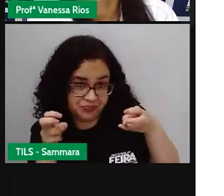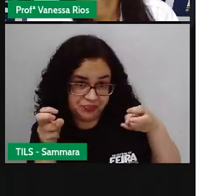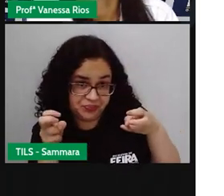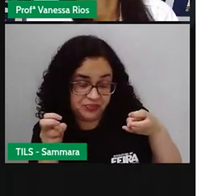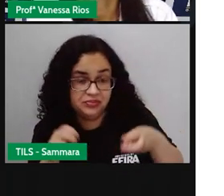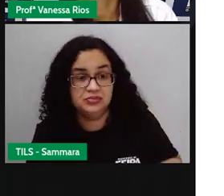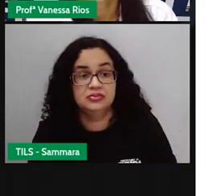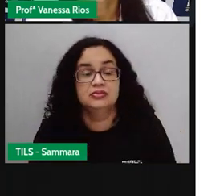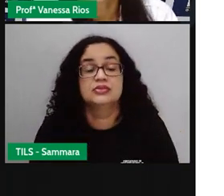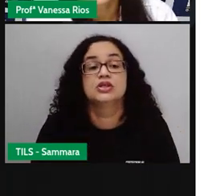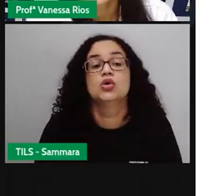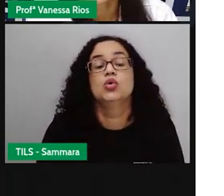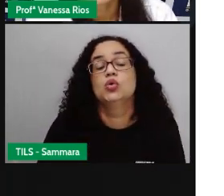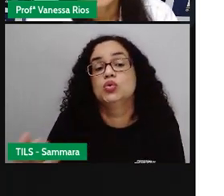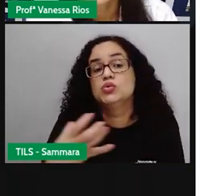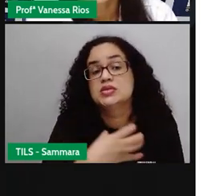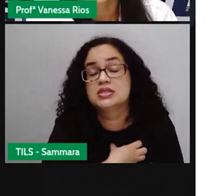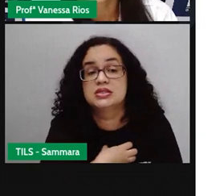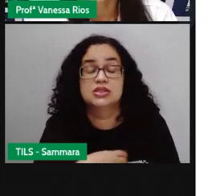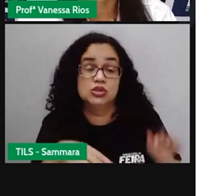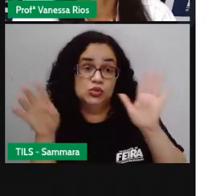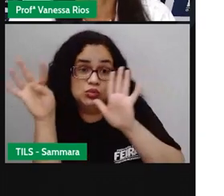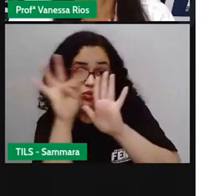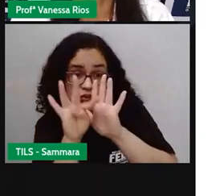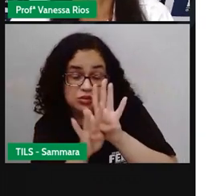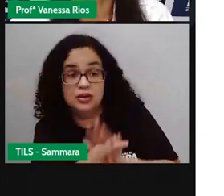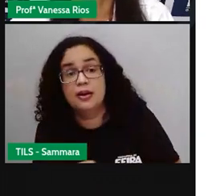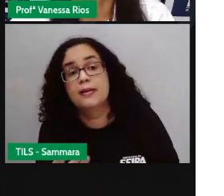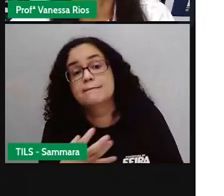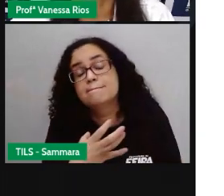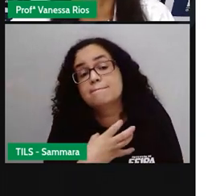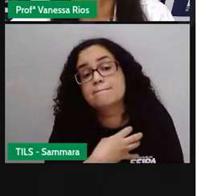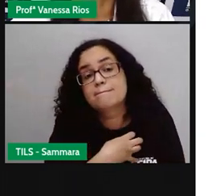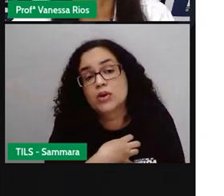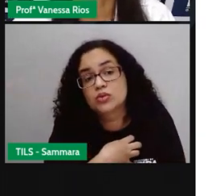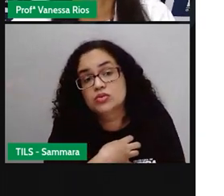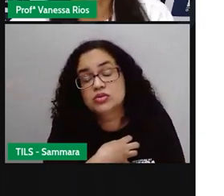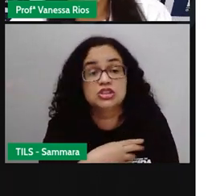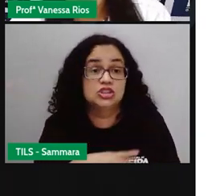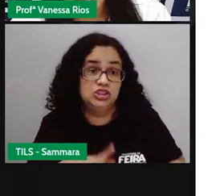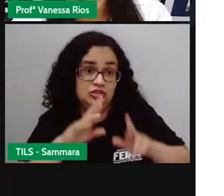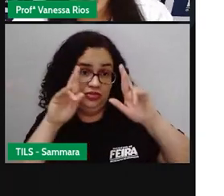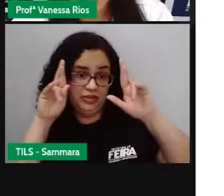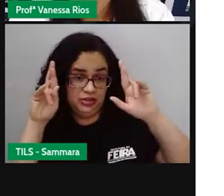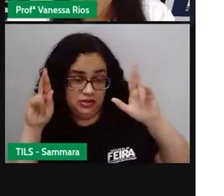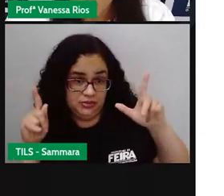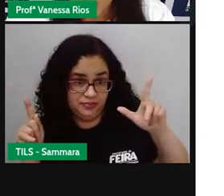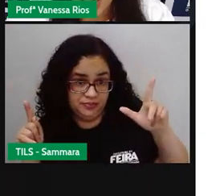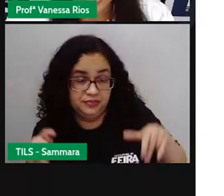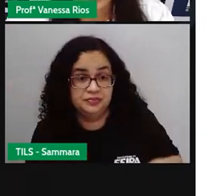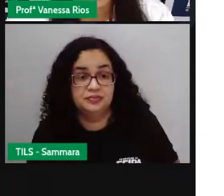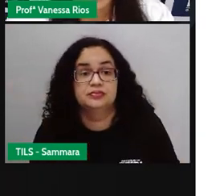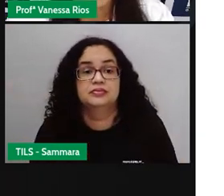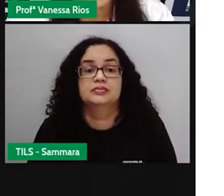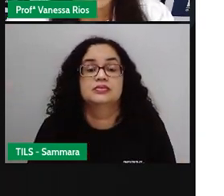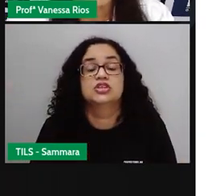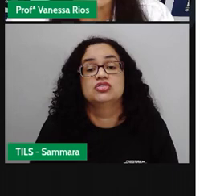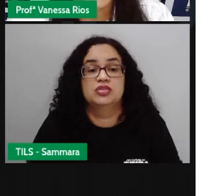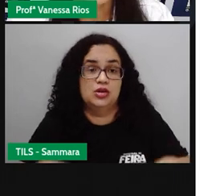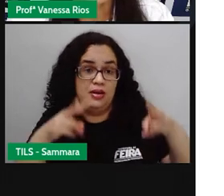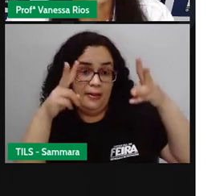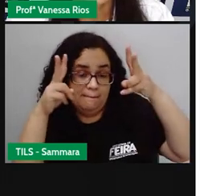o sentido do texto pode ter algumas diferenças, né? E aí a gente vai